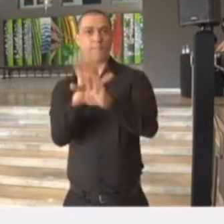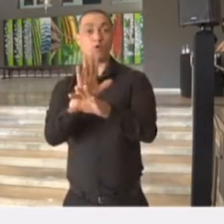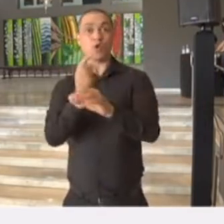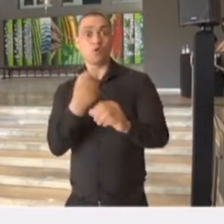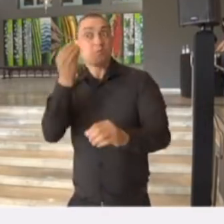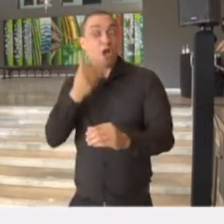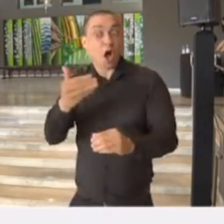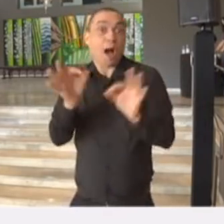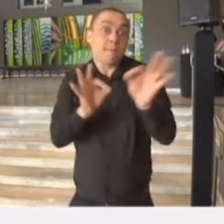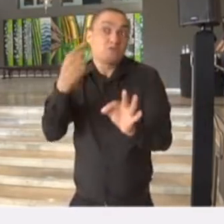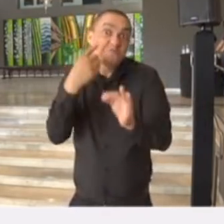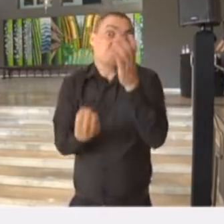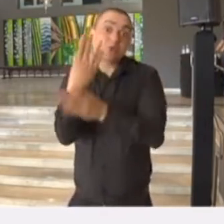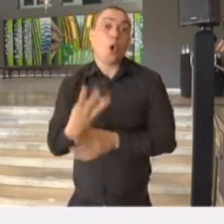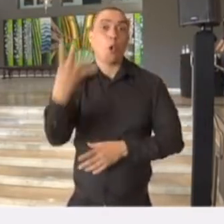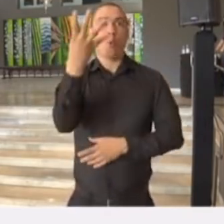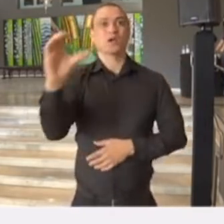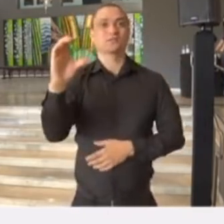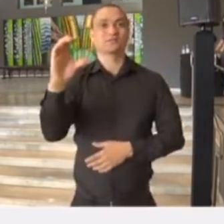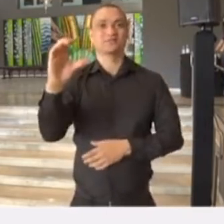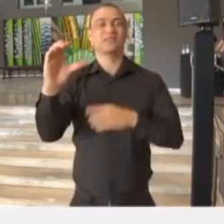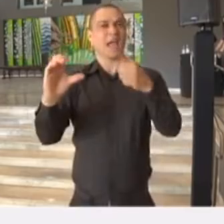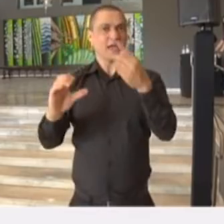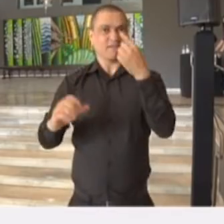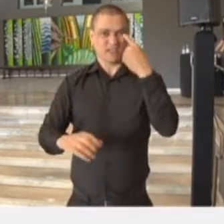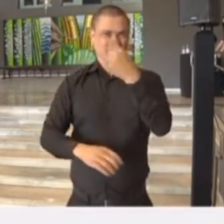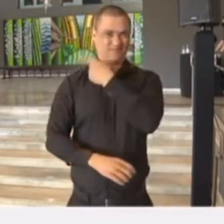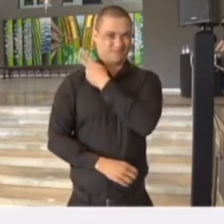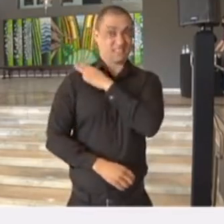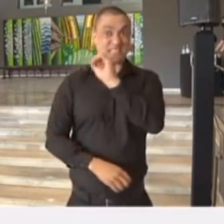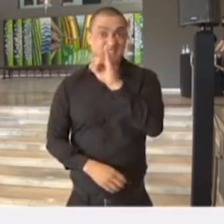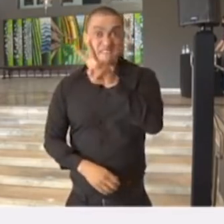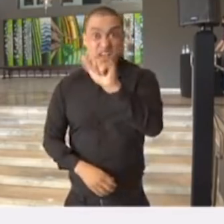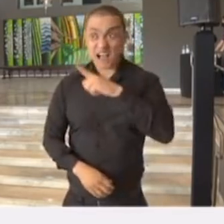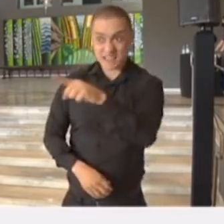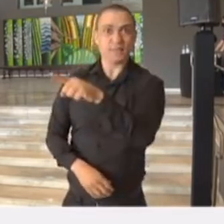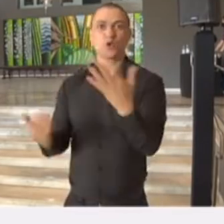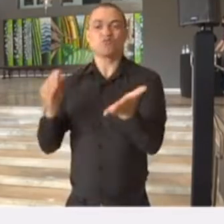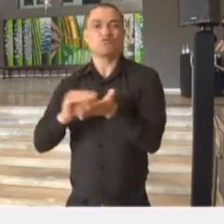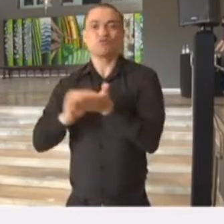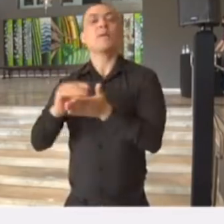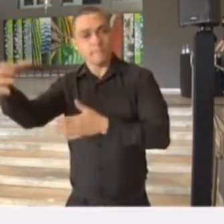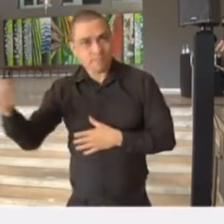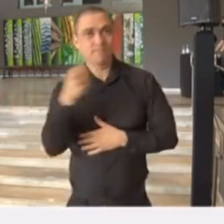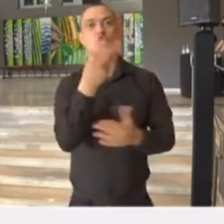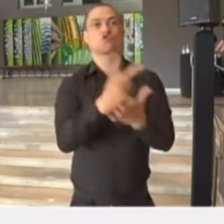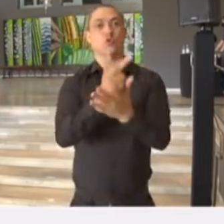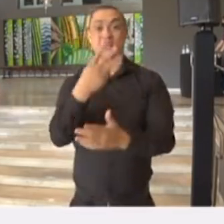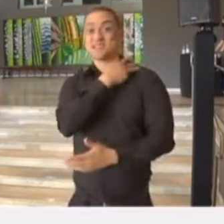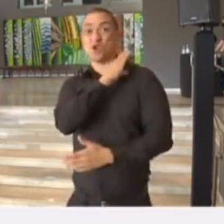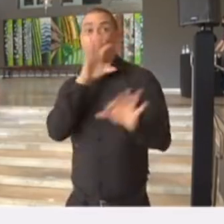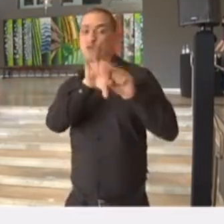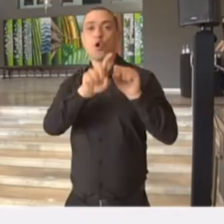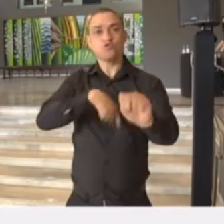preparar melhor para o vestibular e nós vamos trabalhar para, em havendo vaga, acolher esses jovens para que eles possam continuar